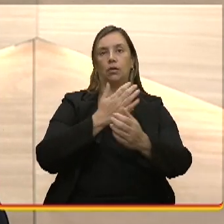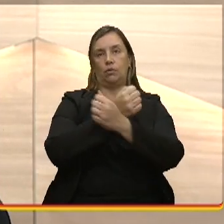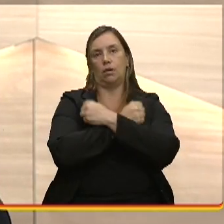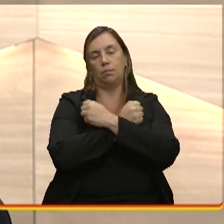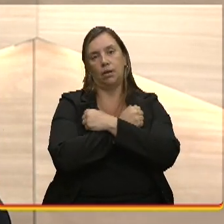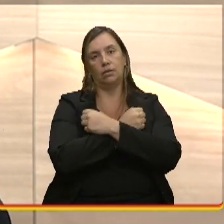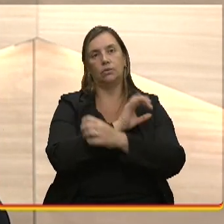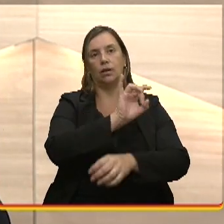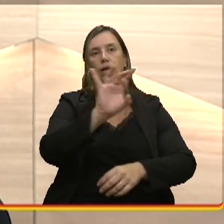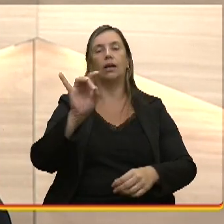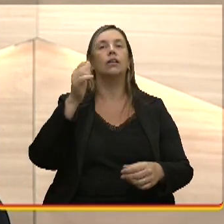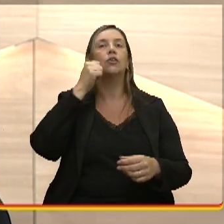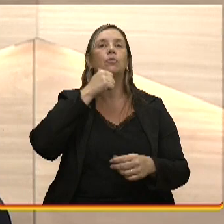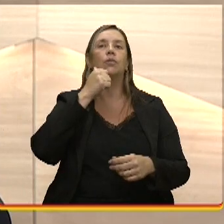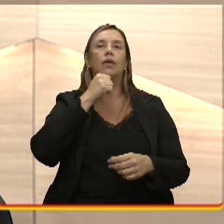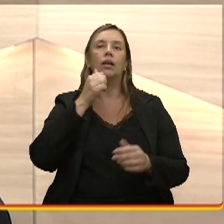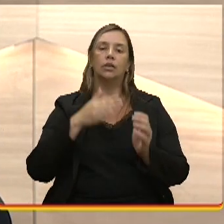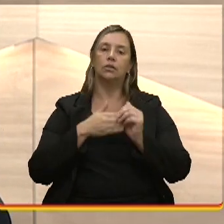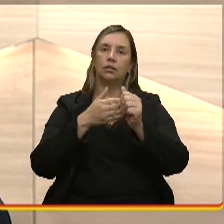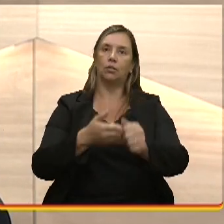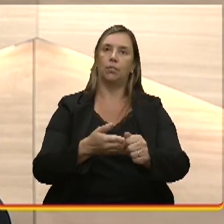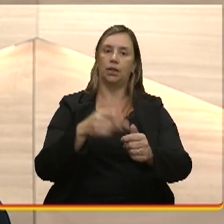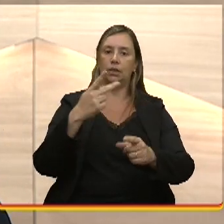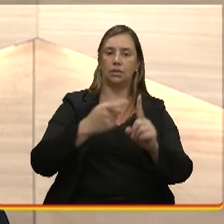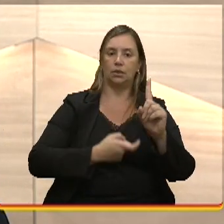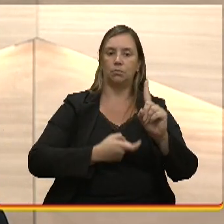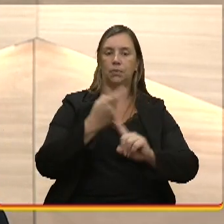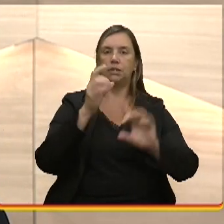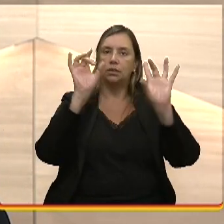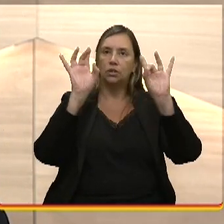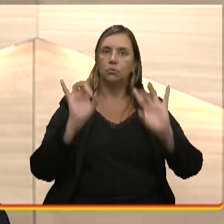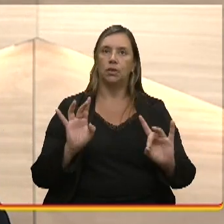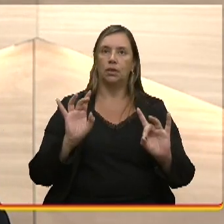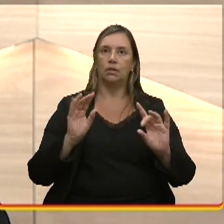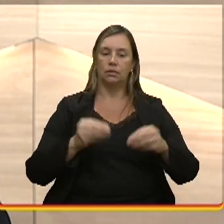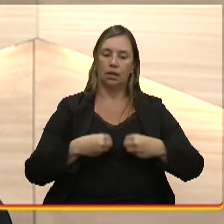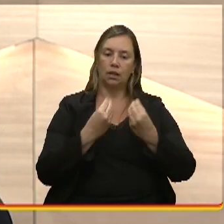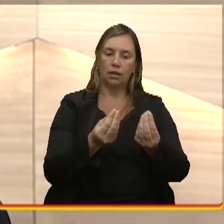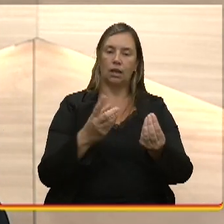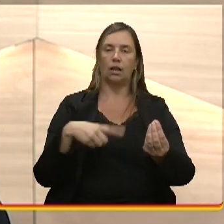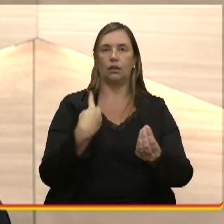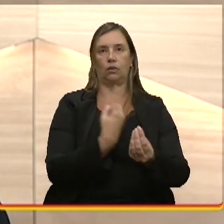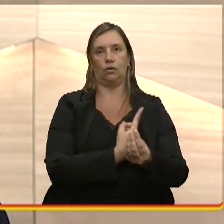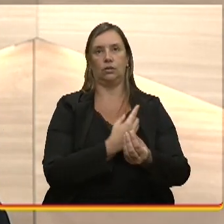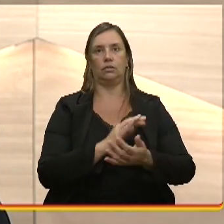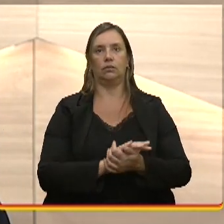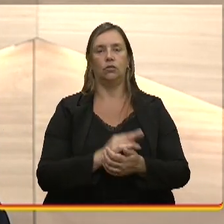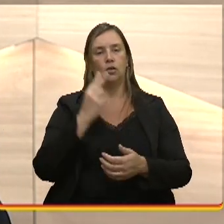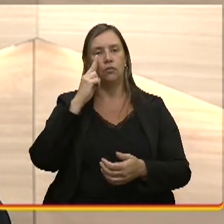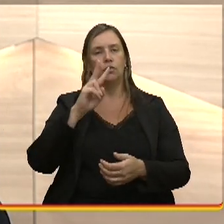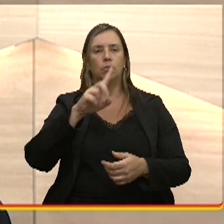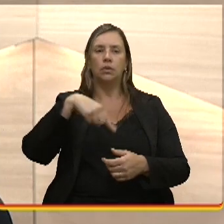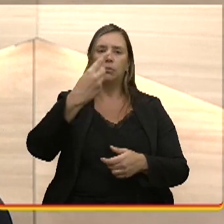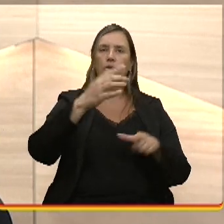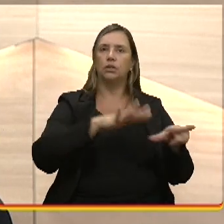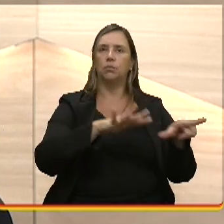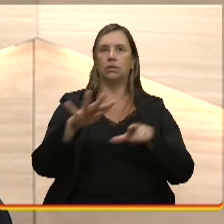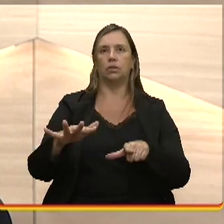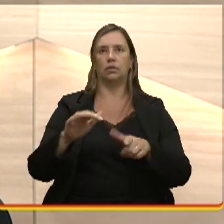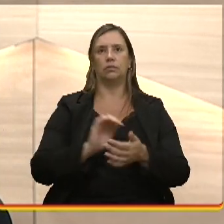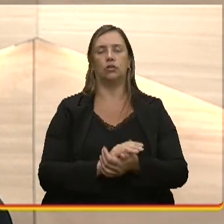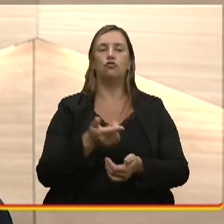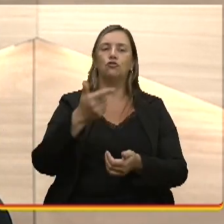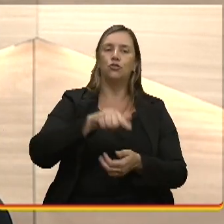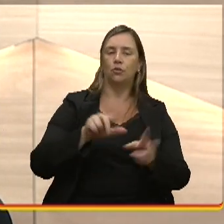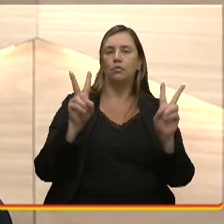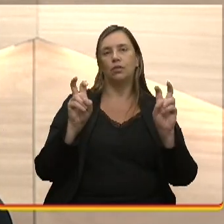a cada uma das mulheres, que nos acompanham, nesse mês especial, dedicado a todas nós. Nos vemos na próxima semana, quando a